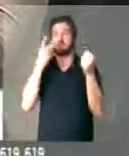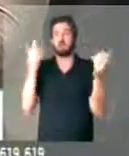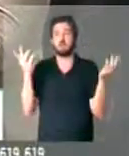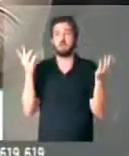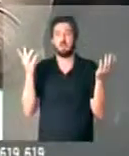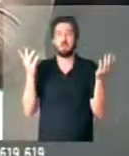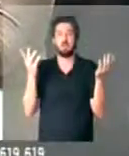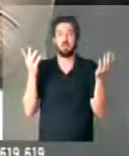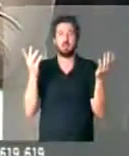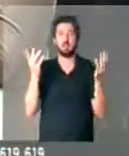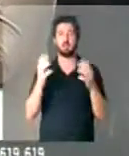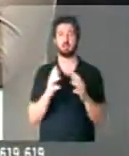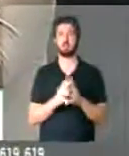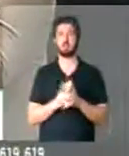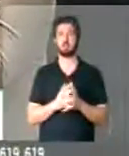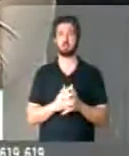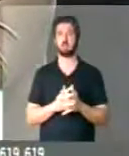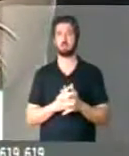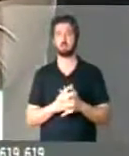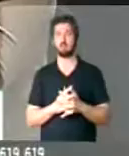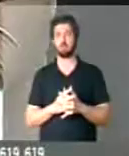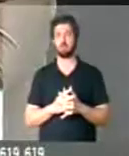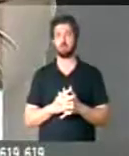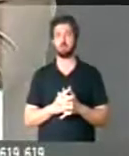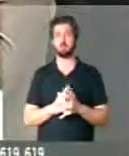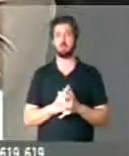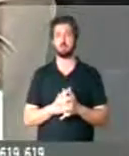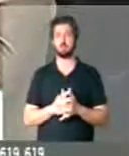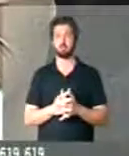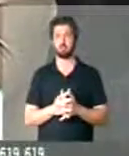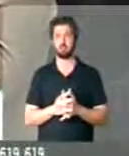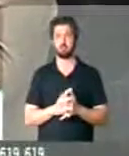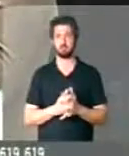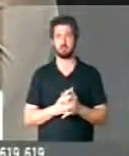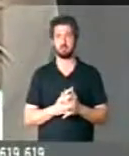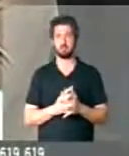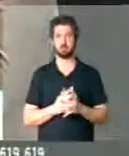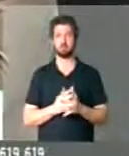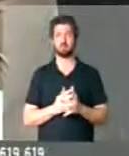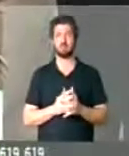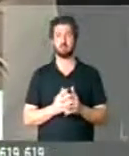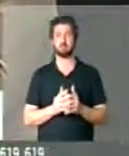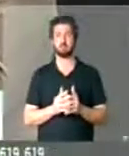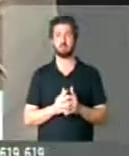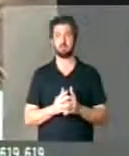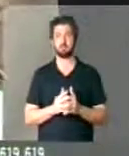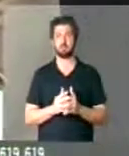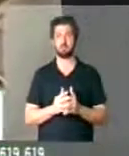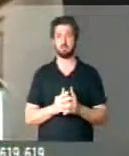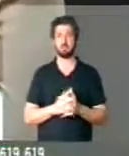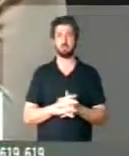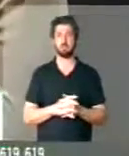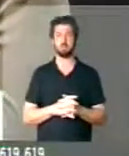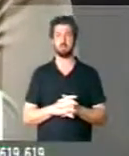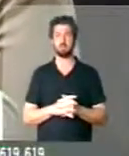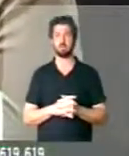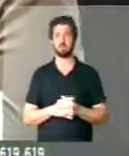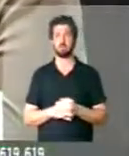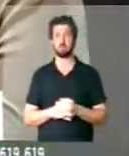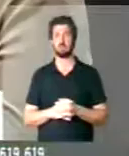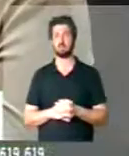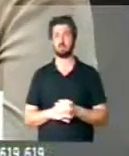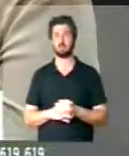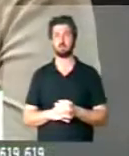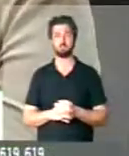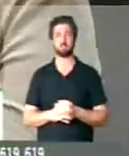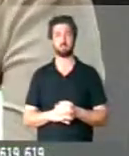Presidente. Vamos votar. Beber votar sim, Senhor Presidente. Vamos manter a palavra. Tem uma oradora na tribuna, por